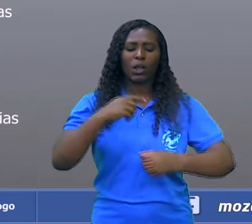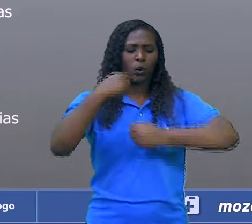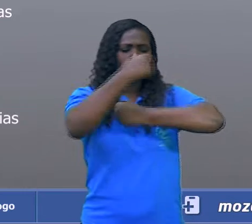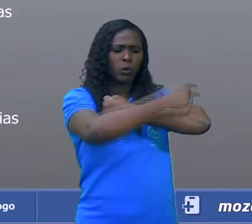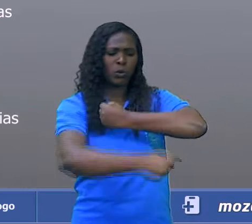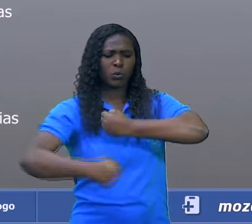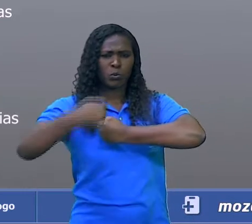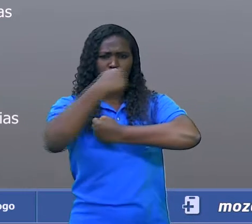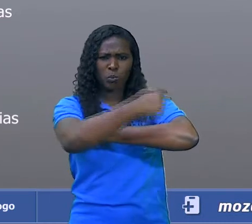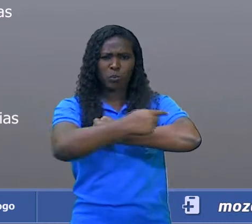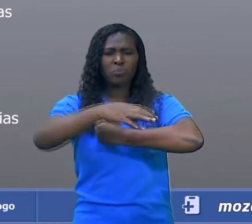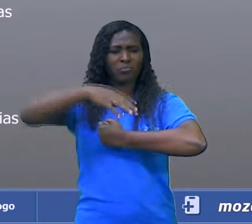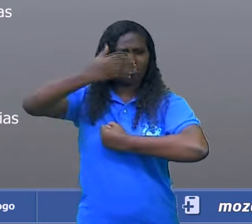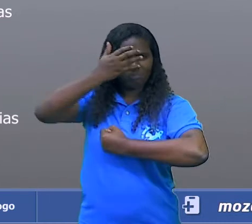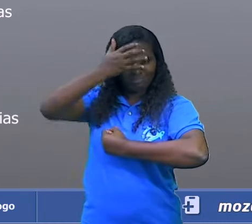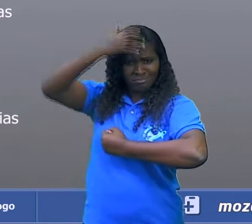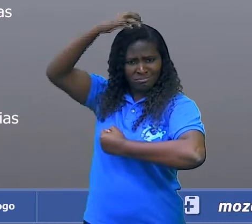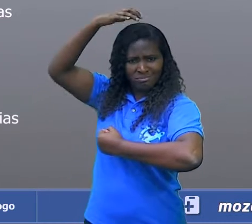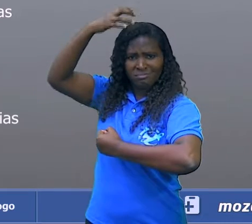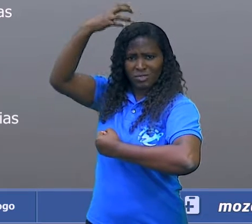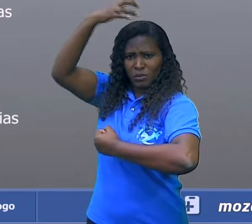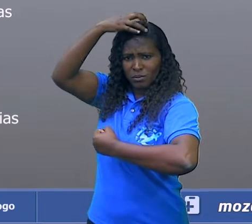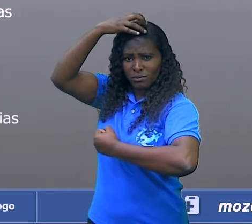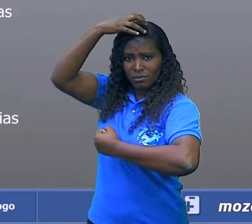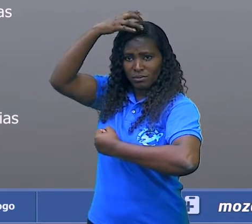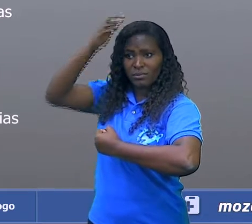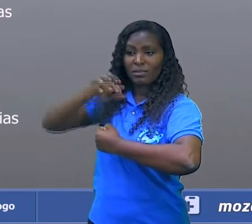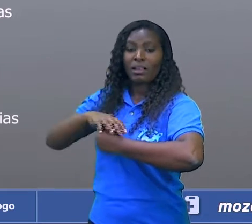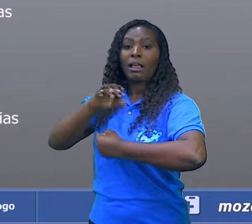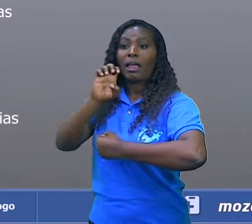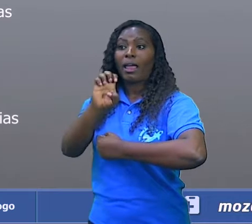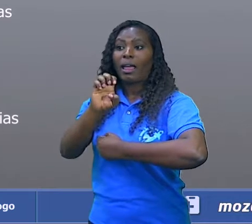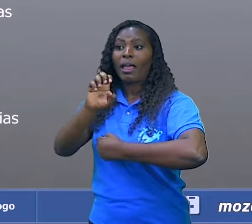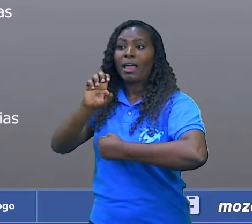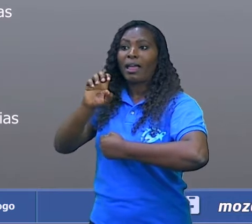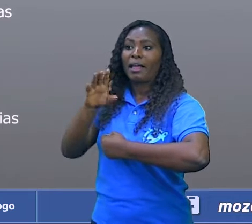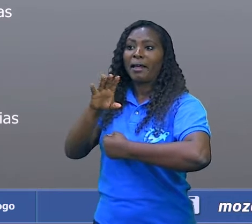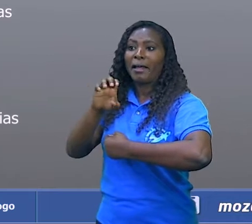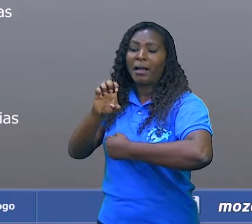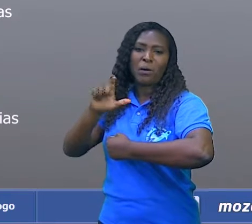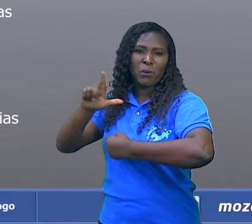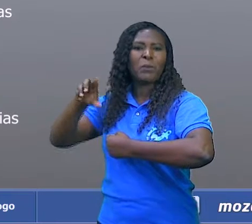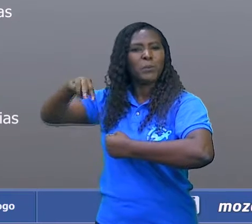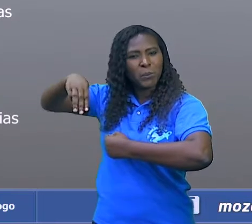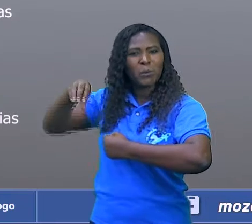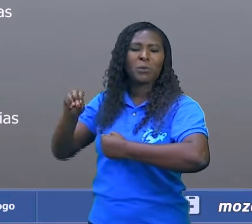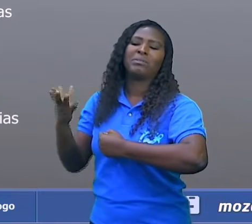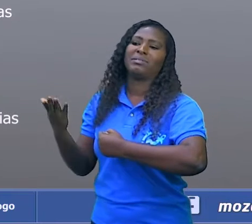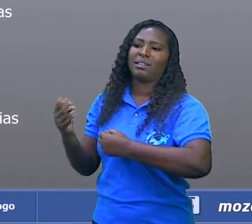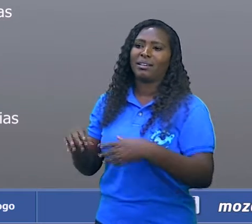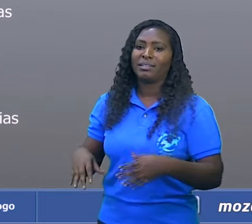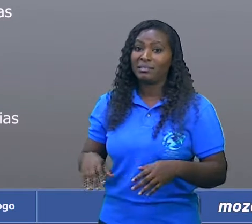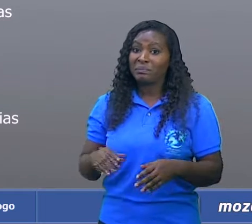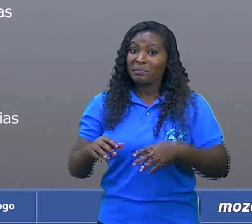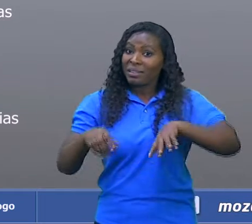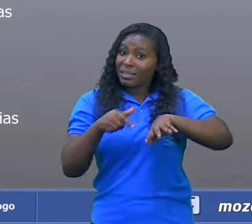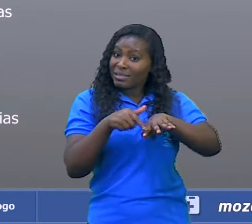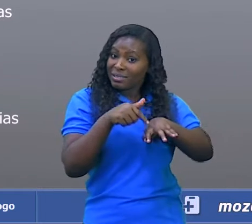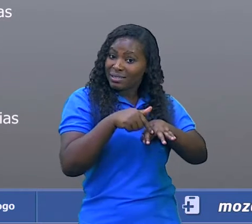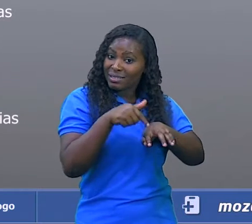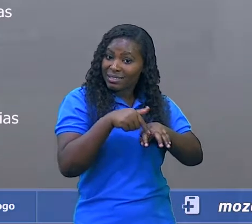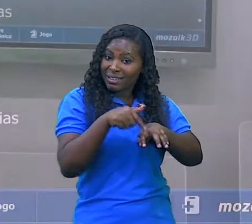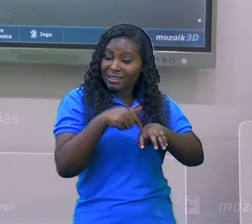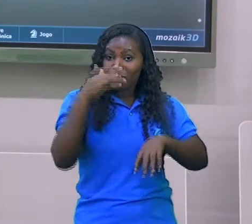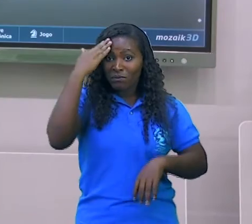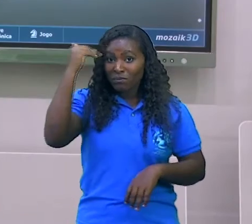capacete, o nome de elmo, a lança, as sandálias, essas sandálias muito